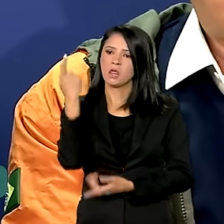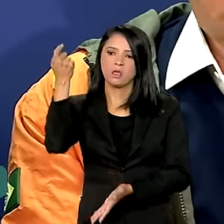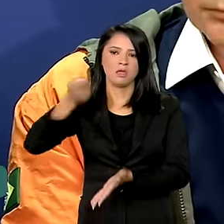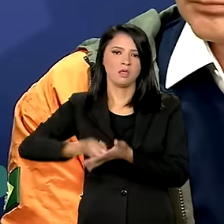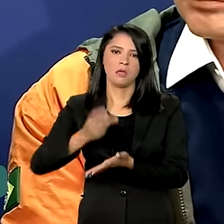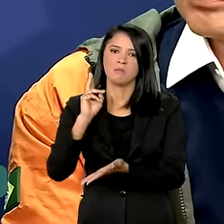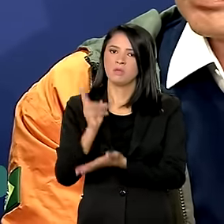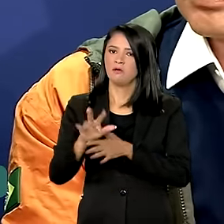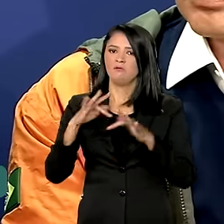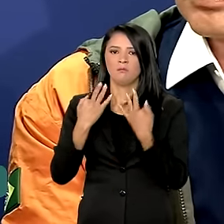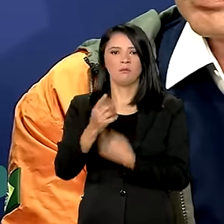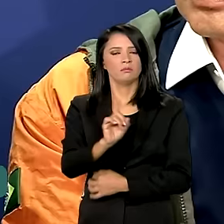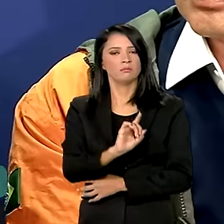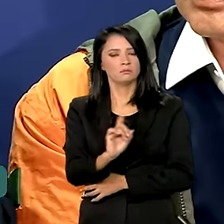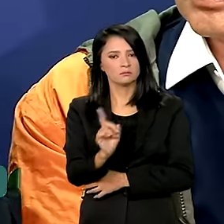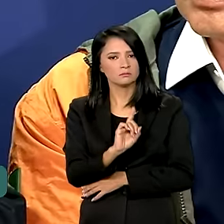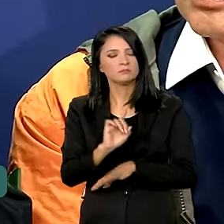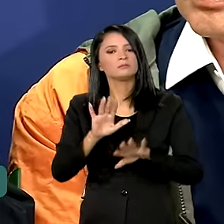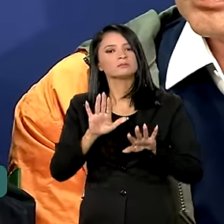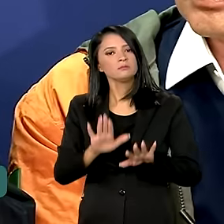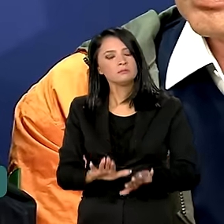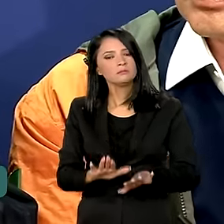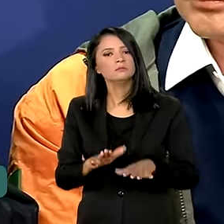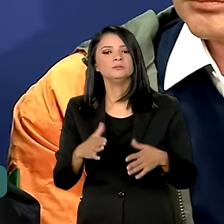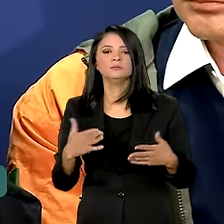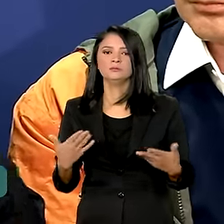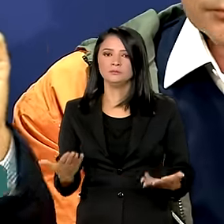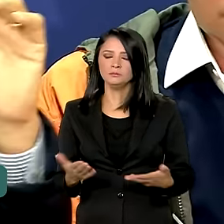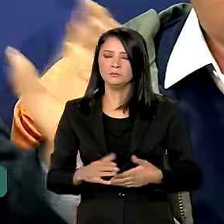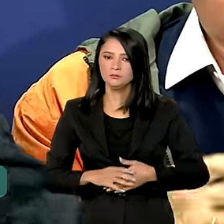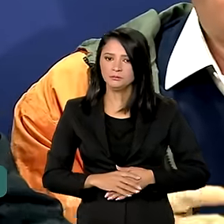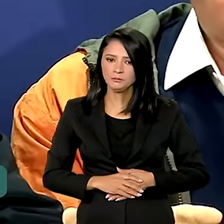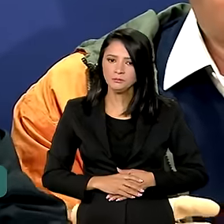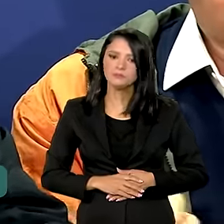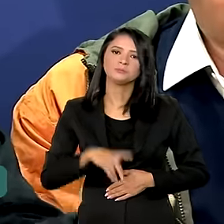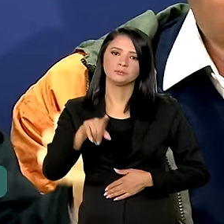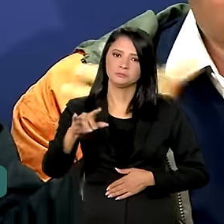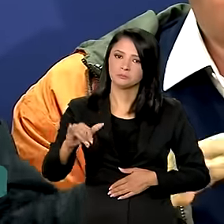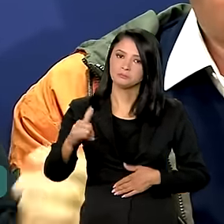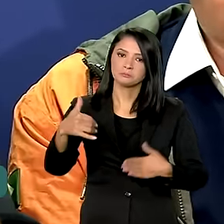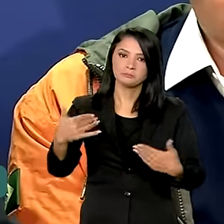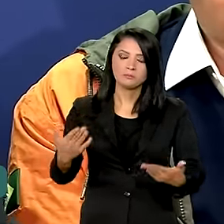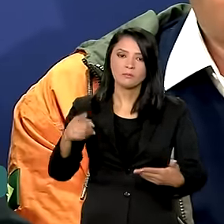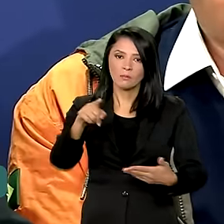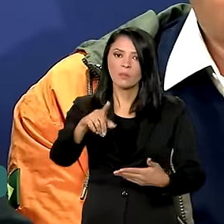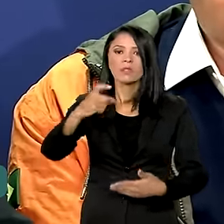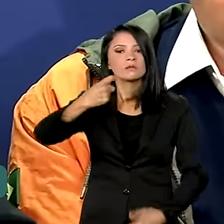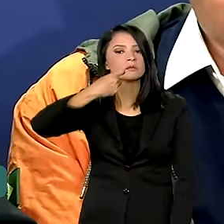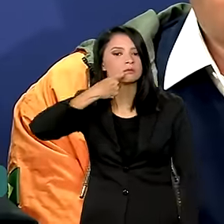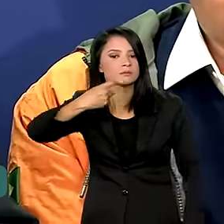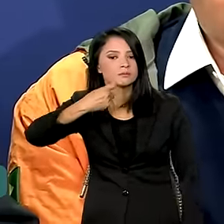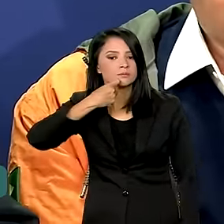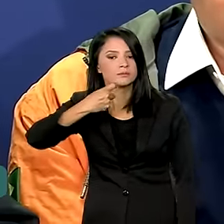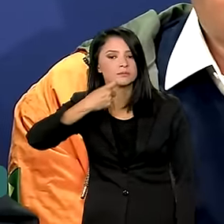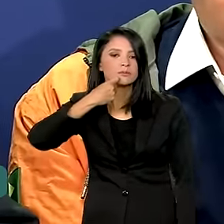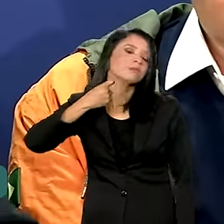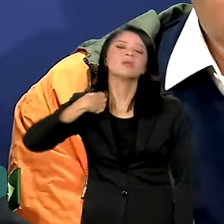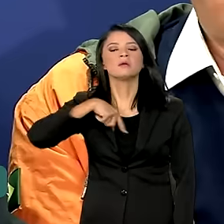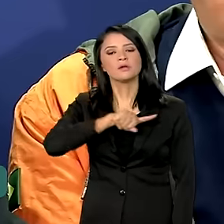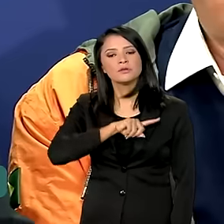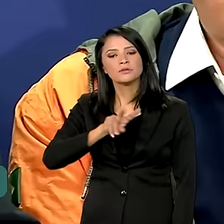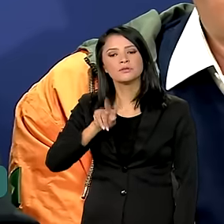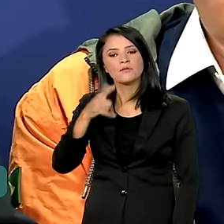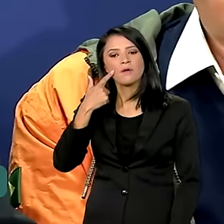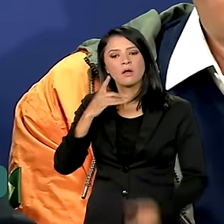numa mesma família. Então, e portanto, na sexta-feira nós